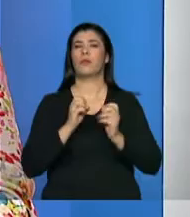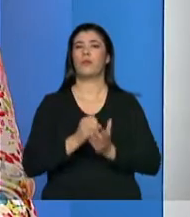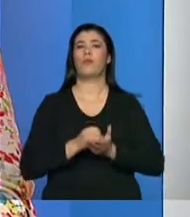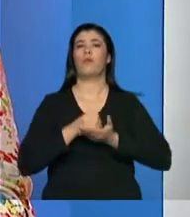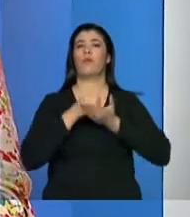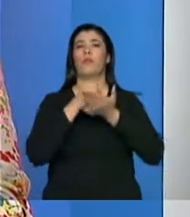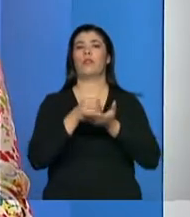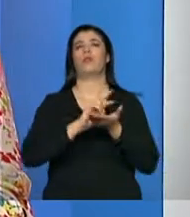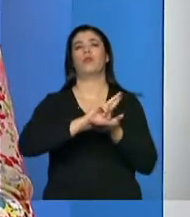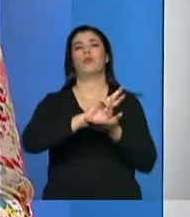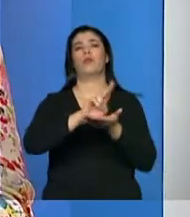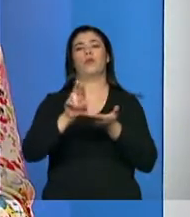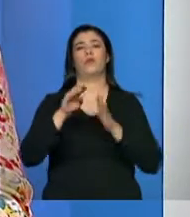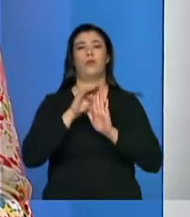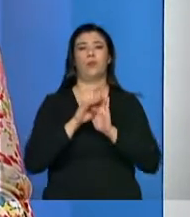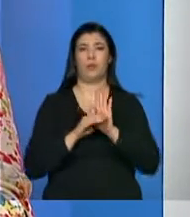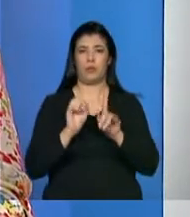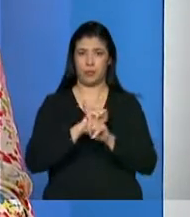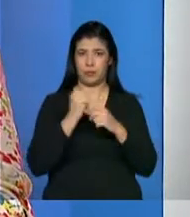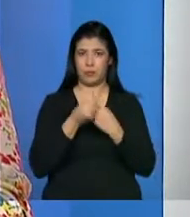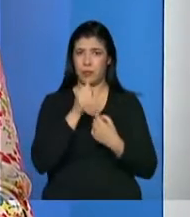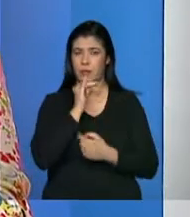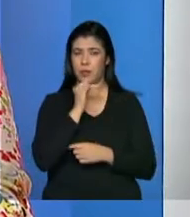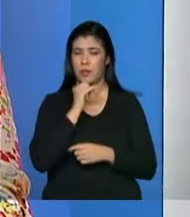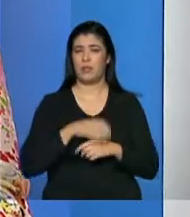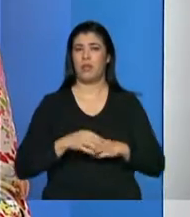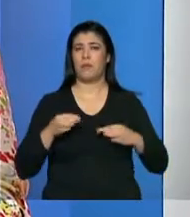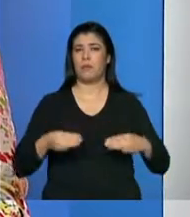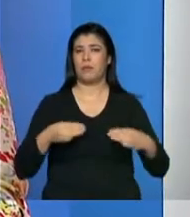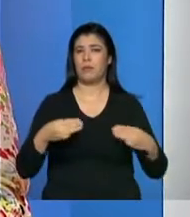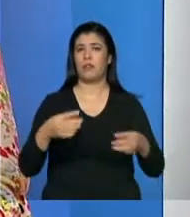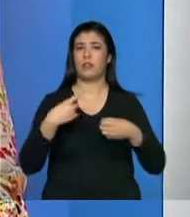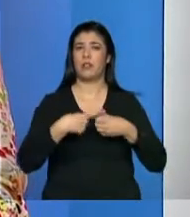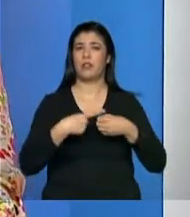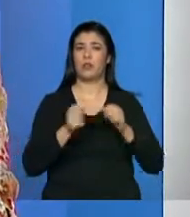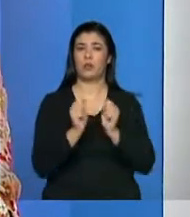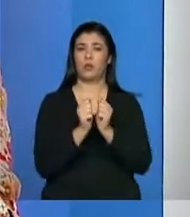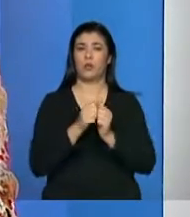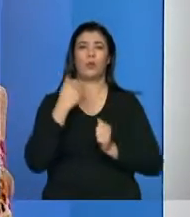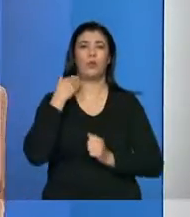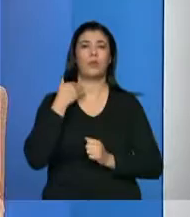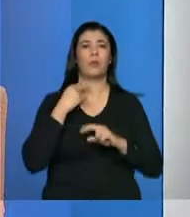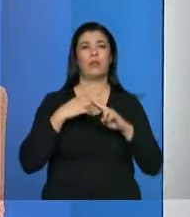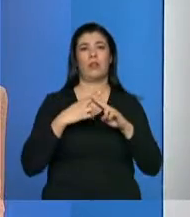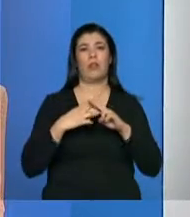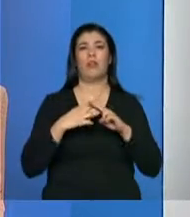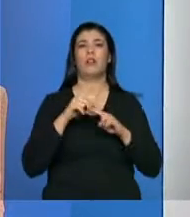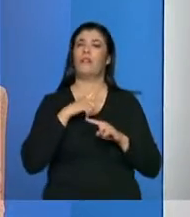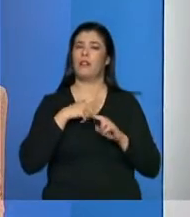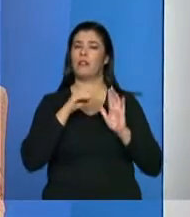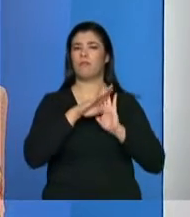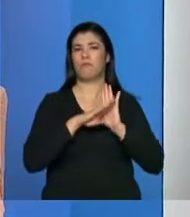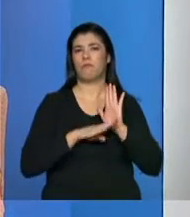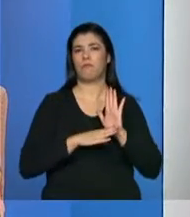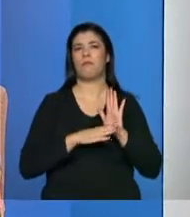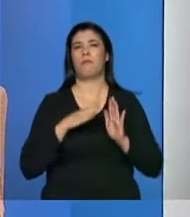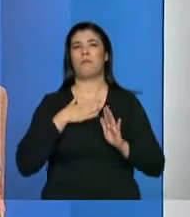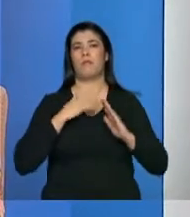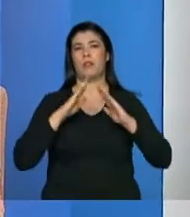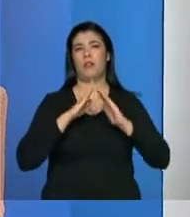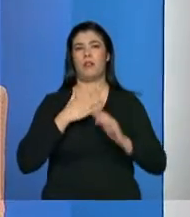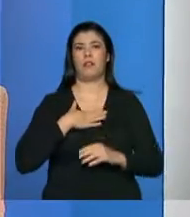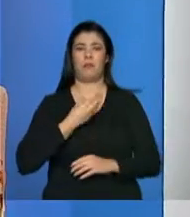programas sociais. Por exemplo, o Ministério das Cidades, junto com a Caixa, oferta o Minha Casa Minha Vida. Todo mundo sabe disso na ponta.